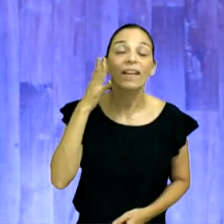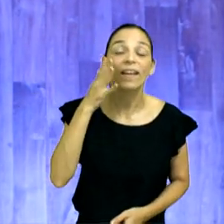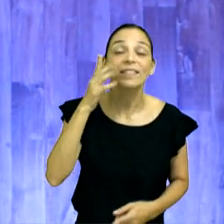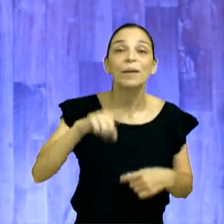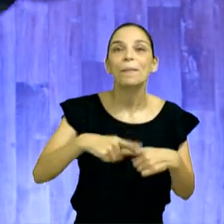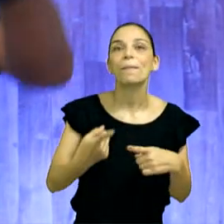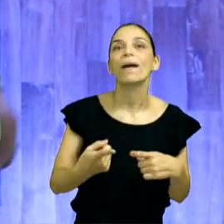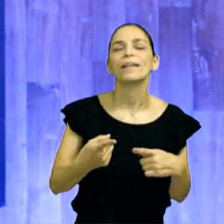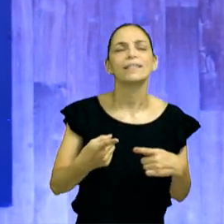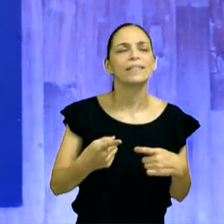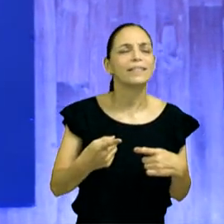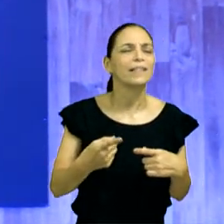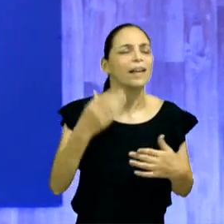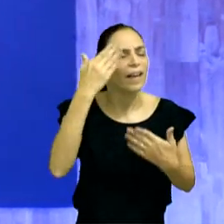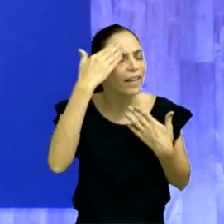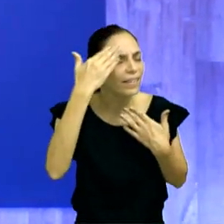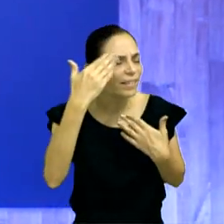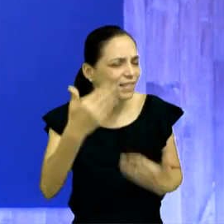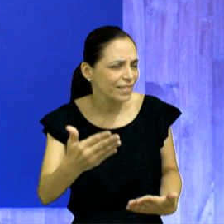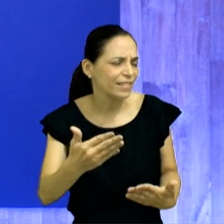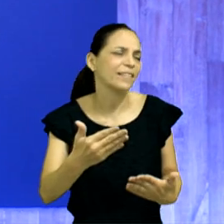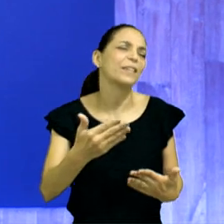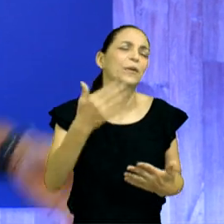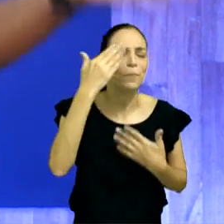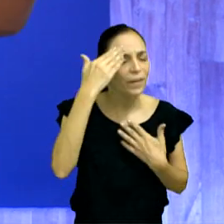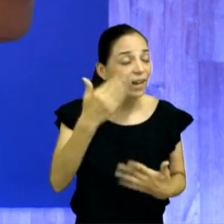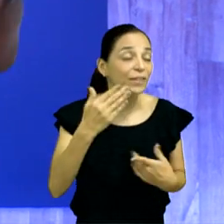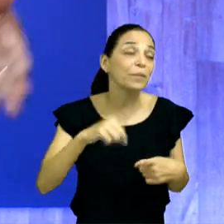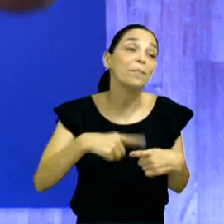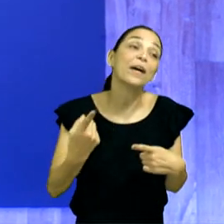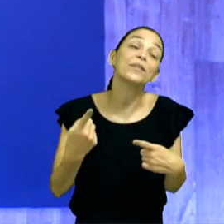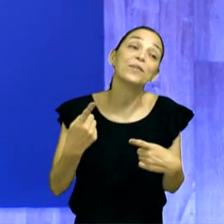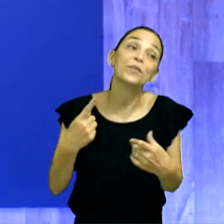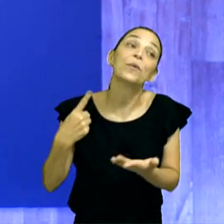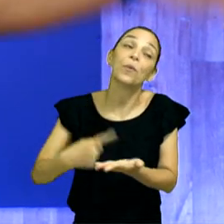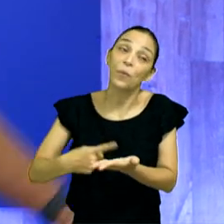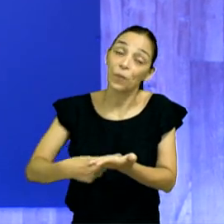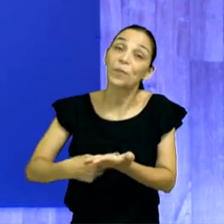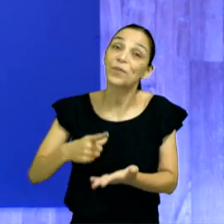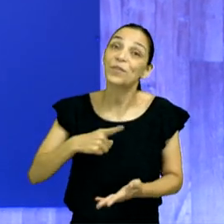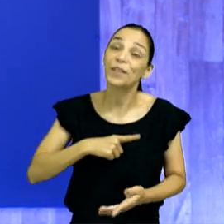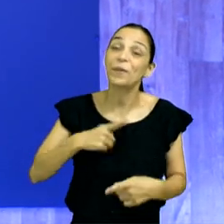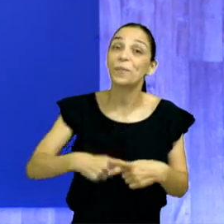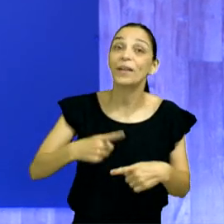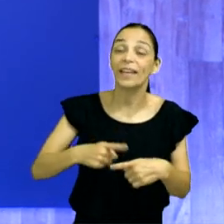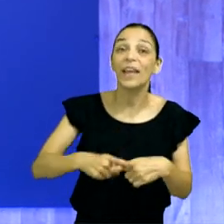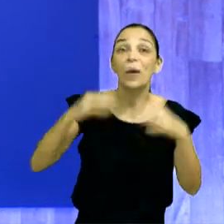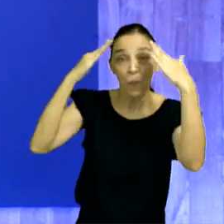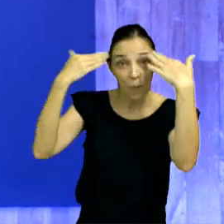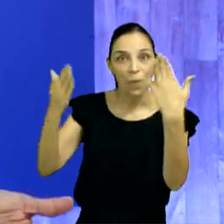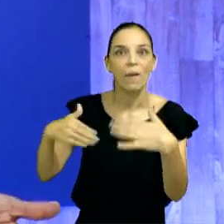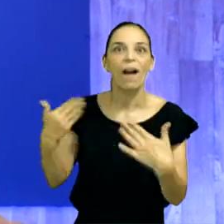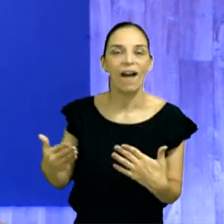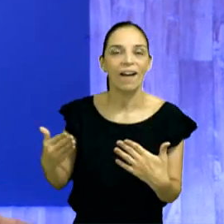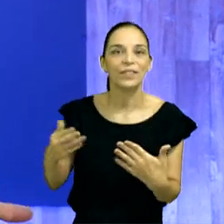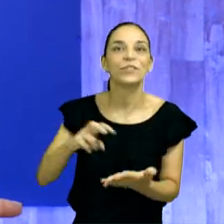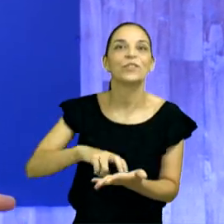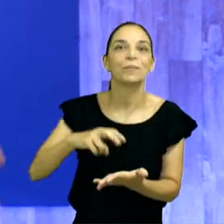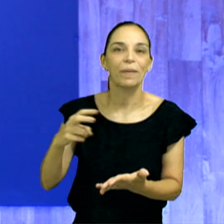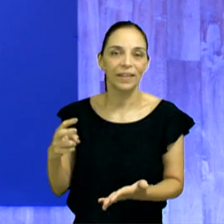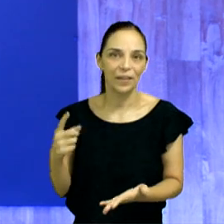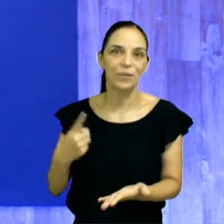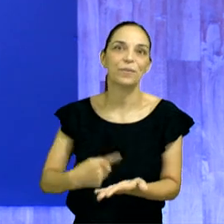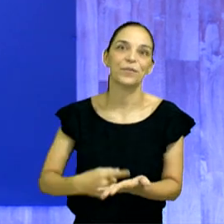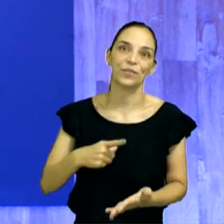Muito honrado lá pelo convite também, que bacana. Mas tinha um convite mais honrado ainda aqui nesta manhã, então eu louvo a Deus por isso,